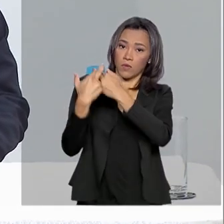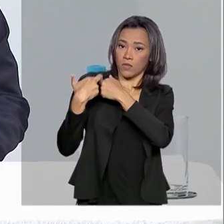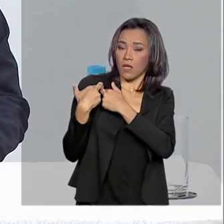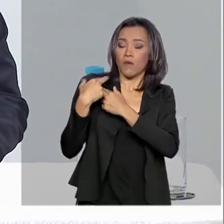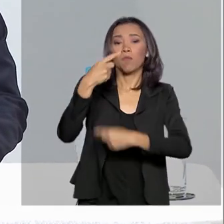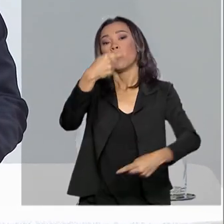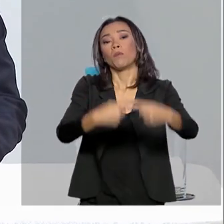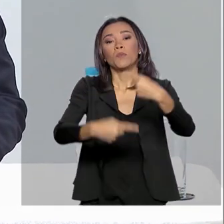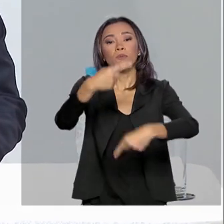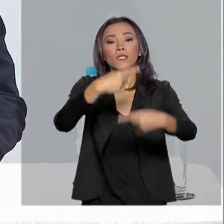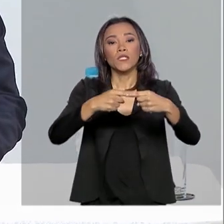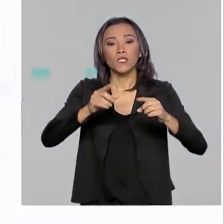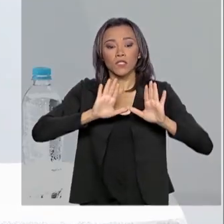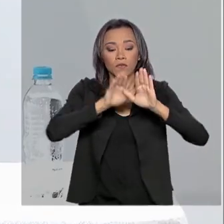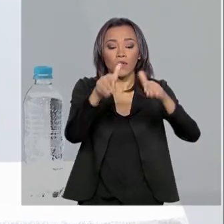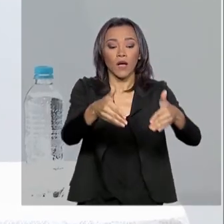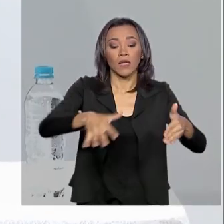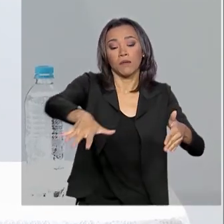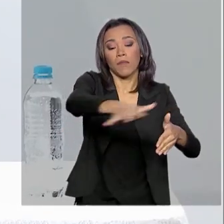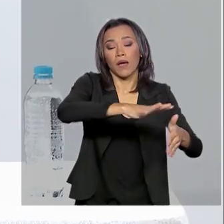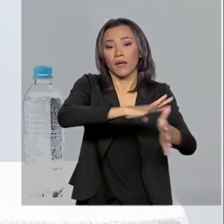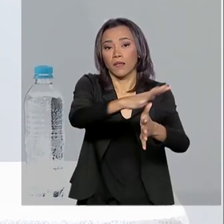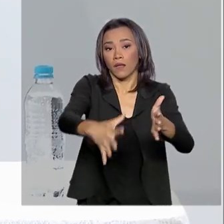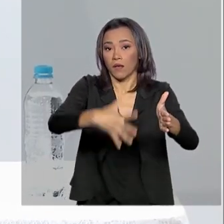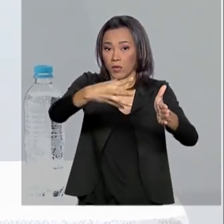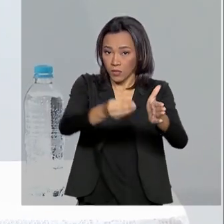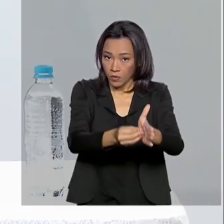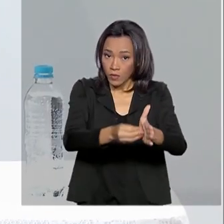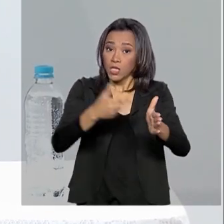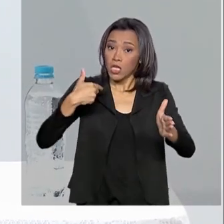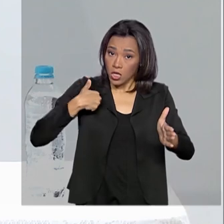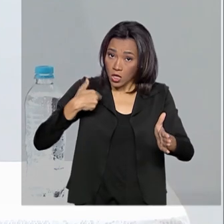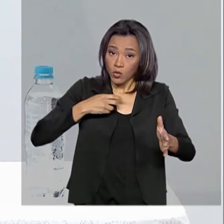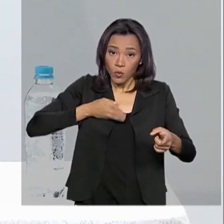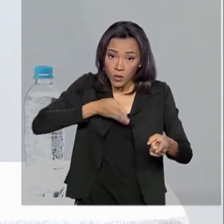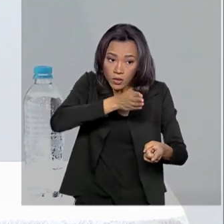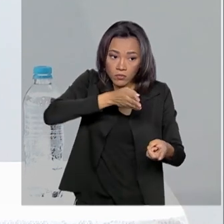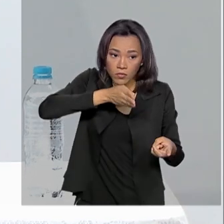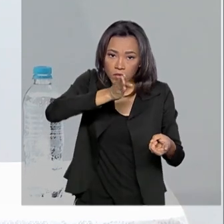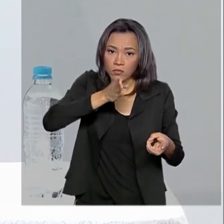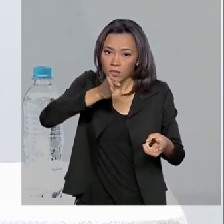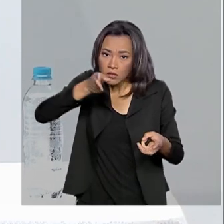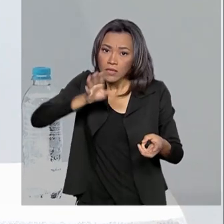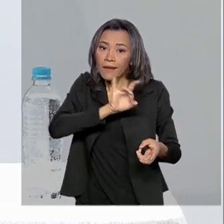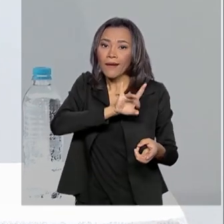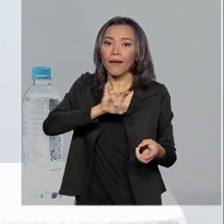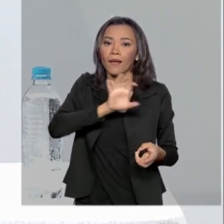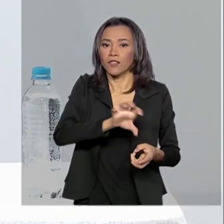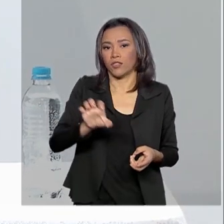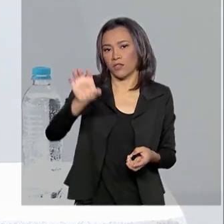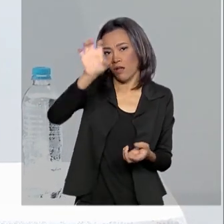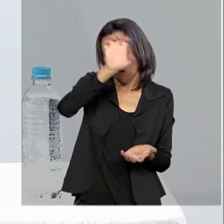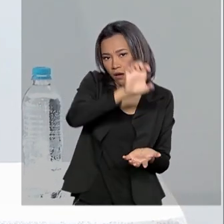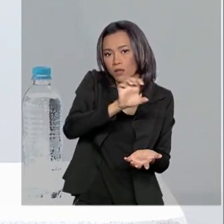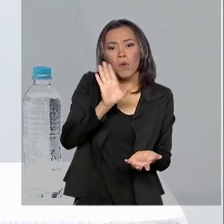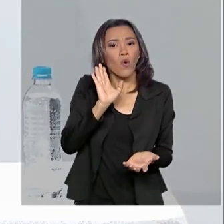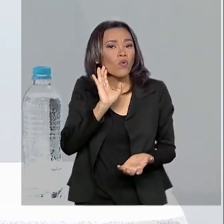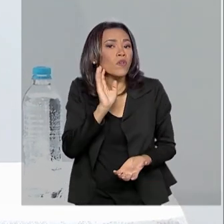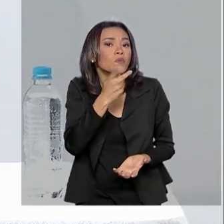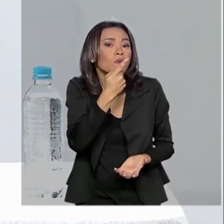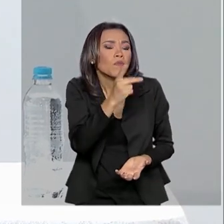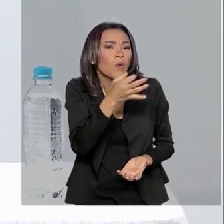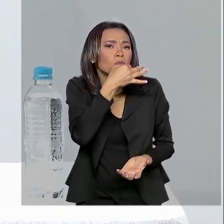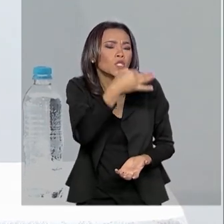voltadas para a área da Amazônia e, ao mesmo tempo, estou indo em cada um dos estados para ouvir dos seus governadores